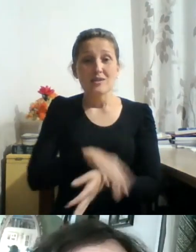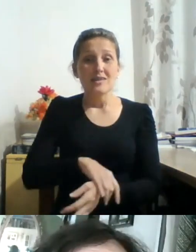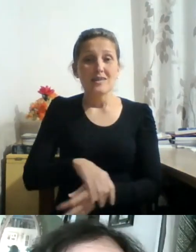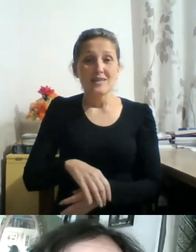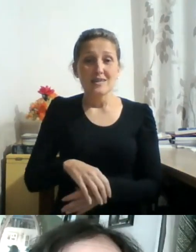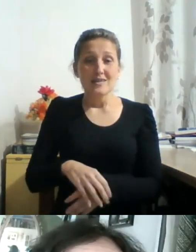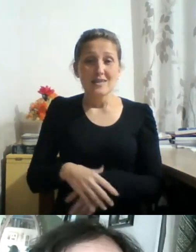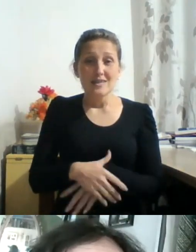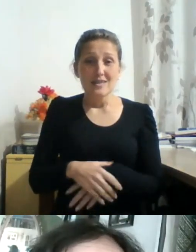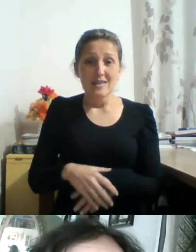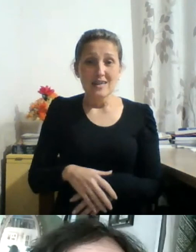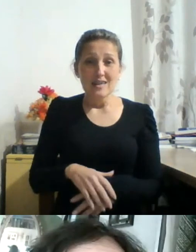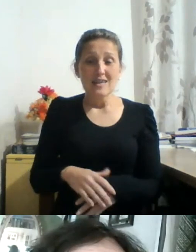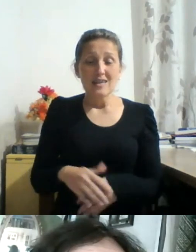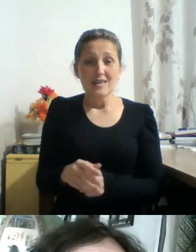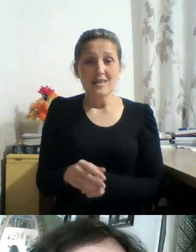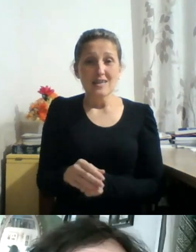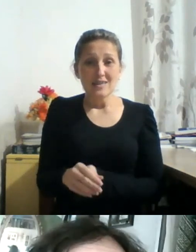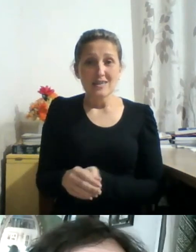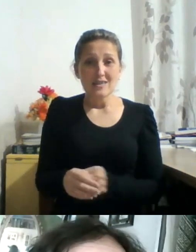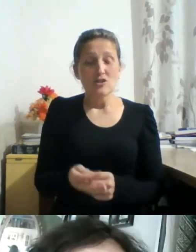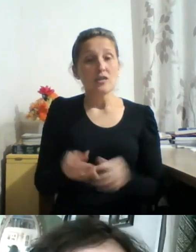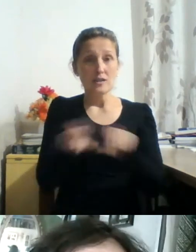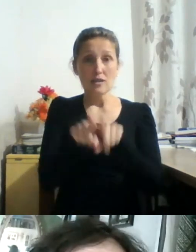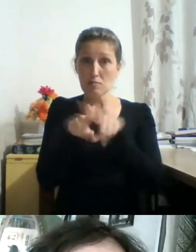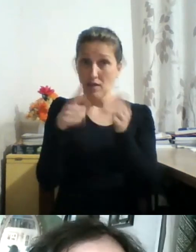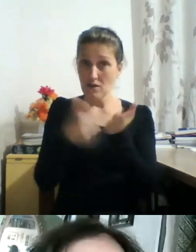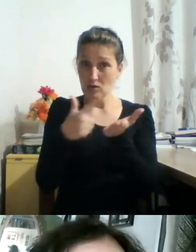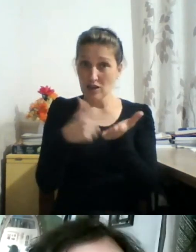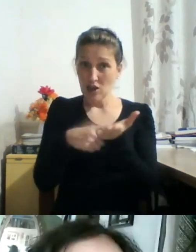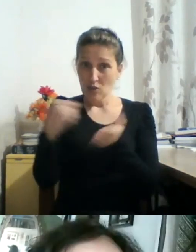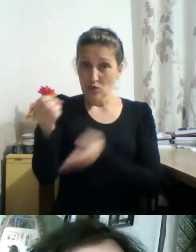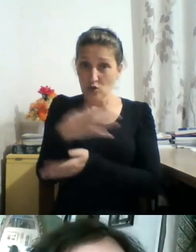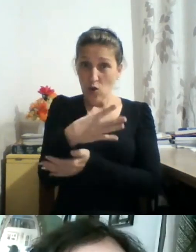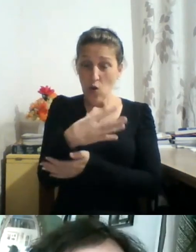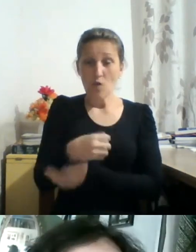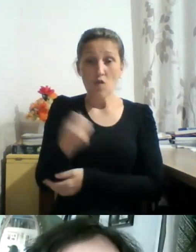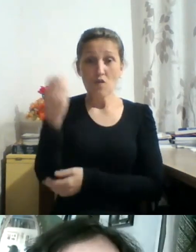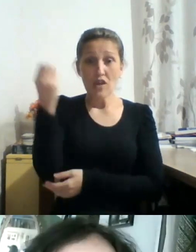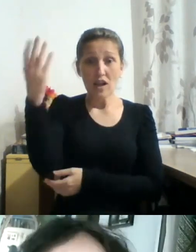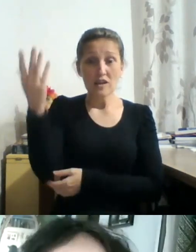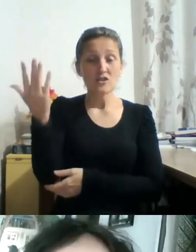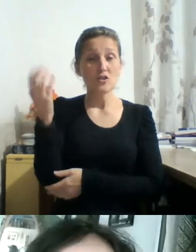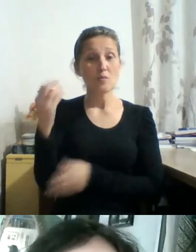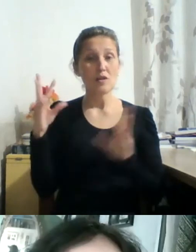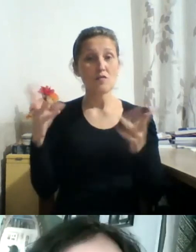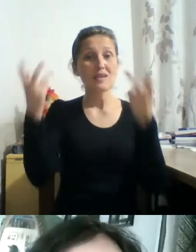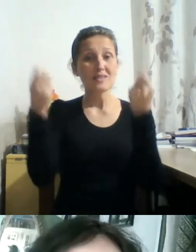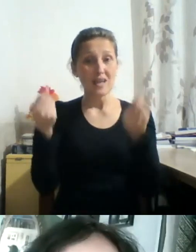E o novo Viagem pelo Fantástico, vai ter o novo. lançamento do novo Viagem pelo Fantástico, agora